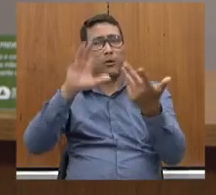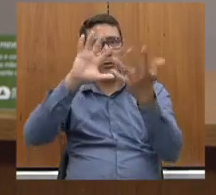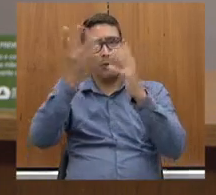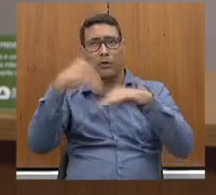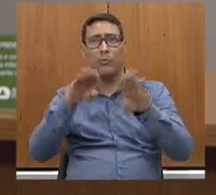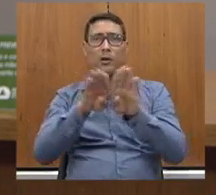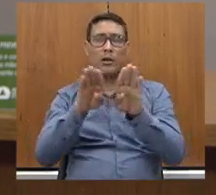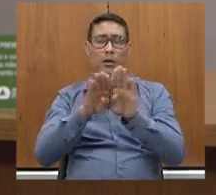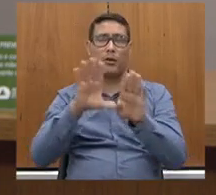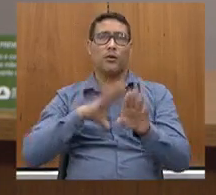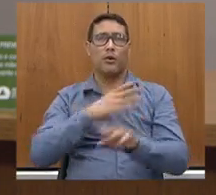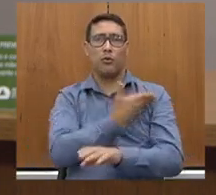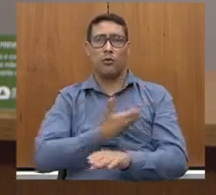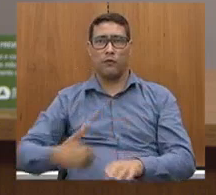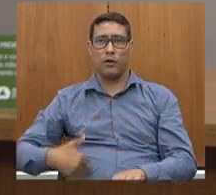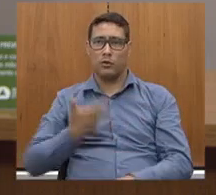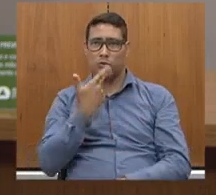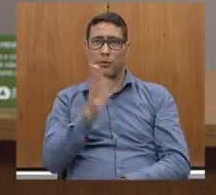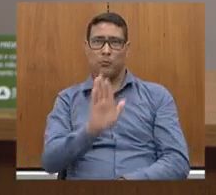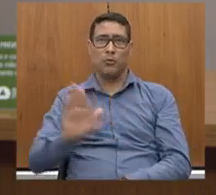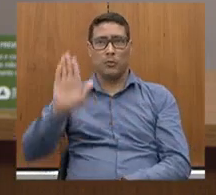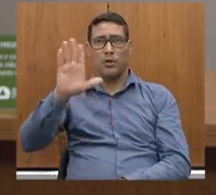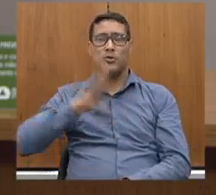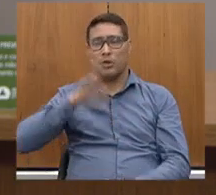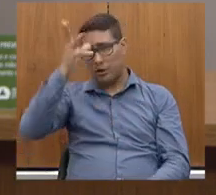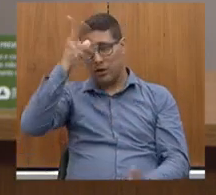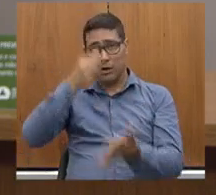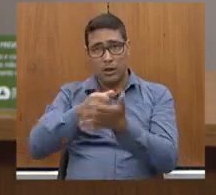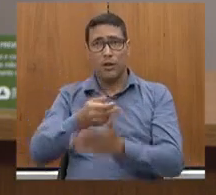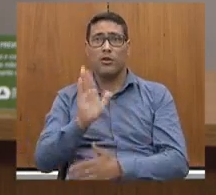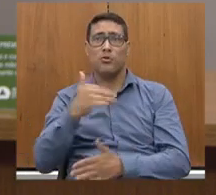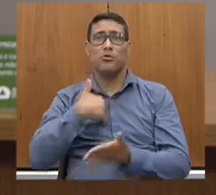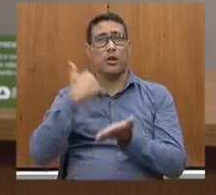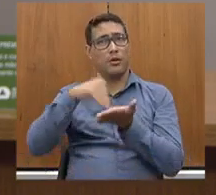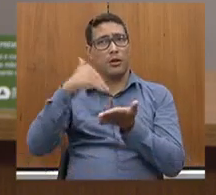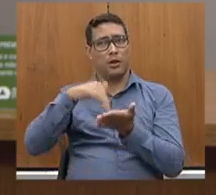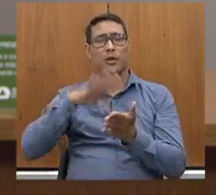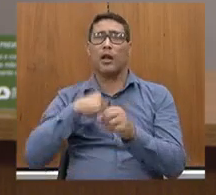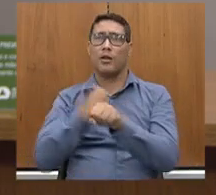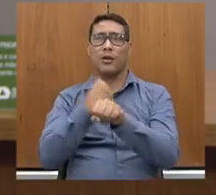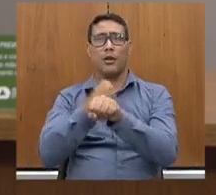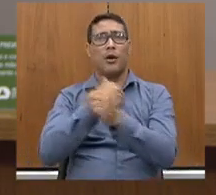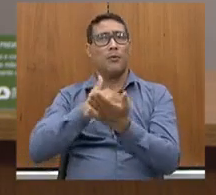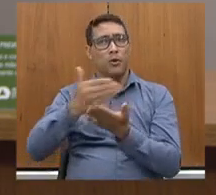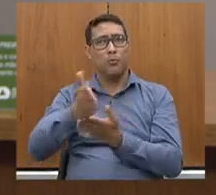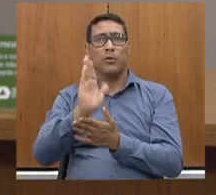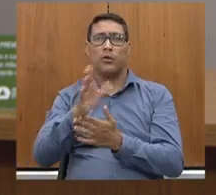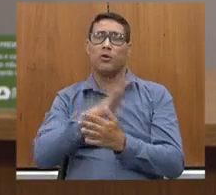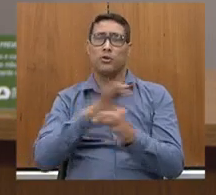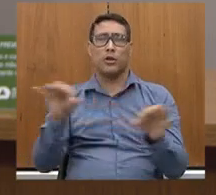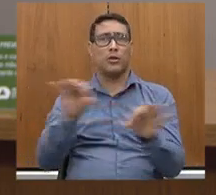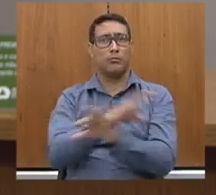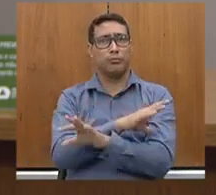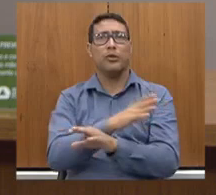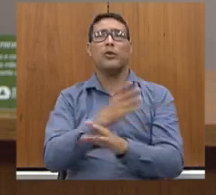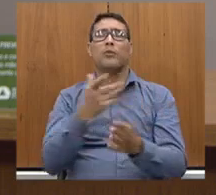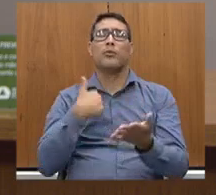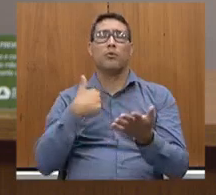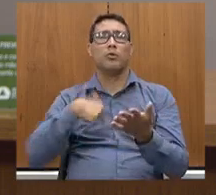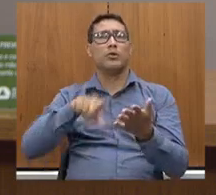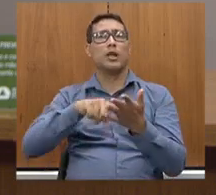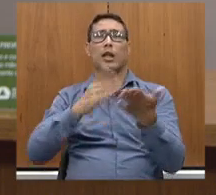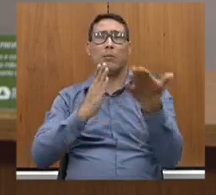prometido, determinou ao nosso secretário, a obra já está aí, já licitada, de venta e poupa.